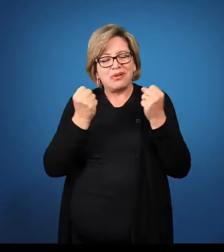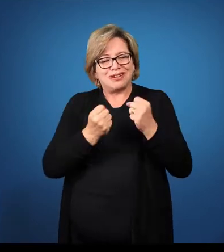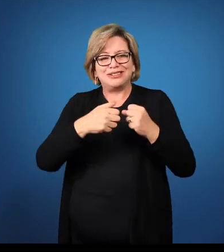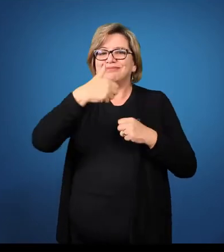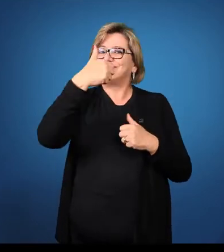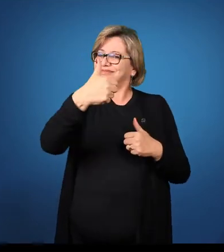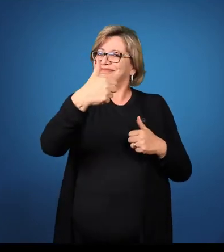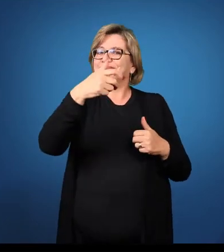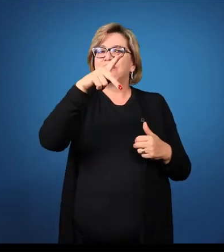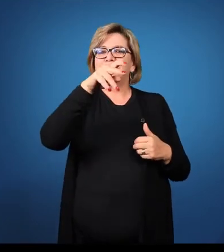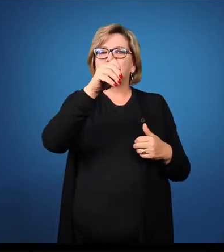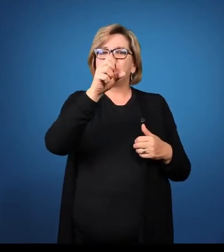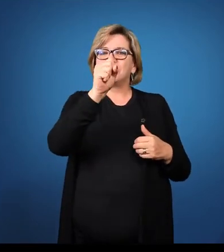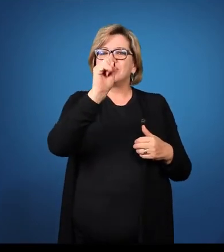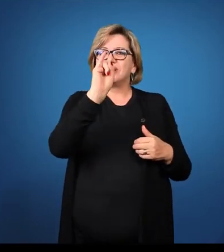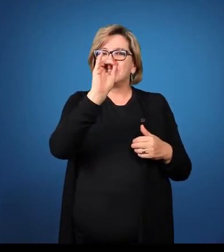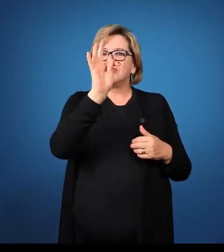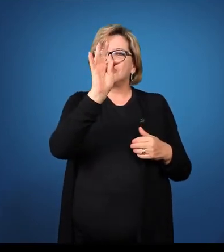Se digo,